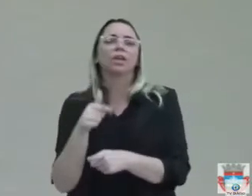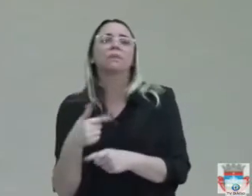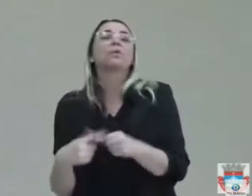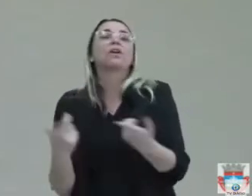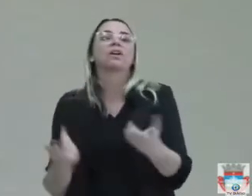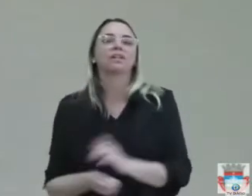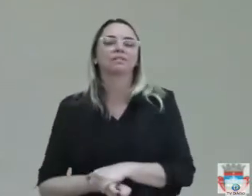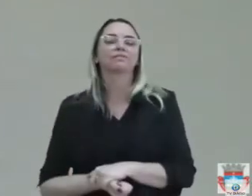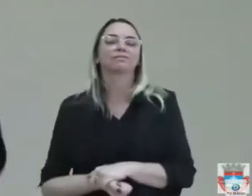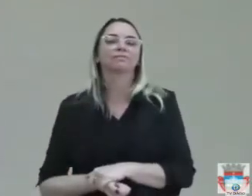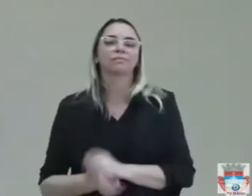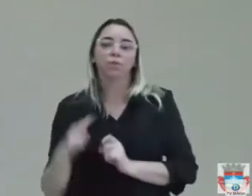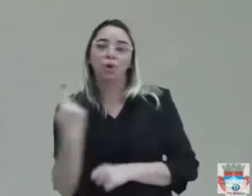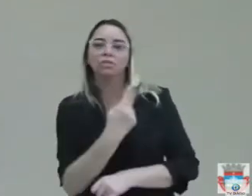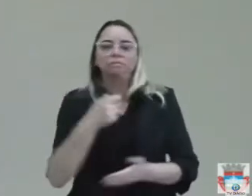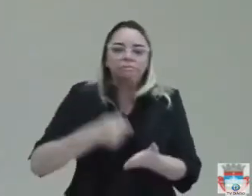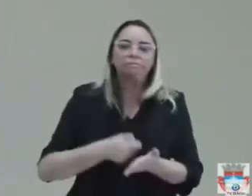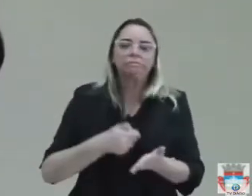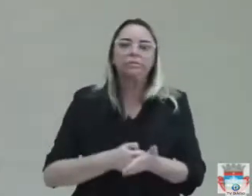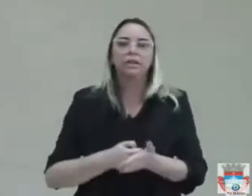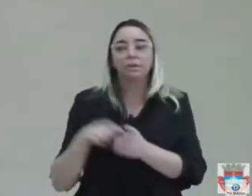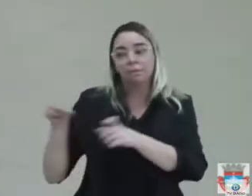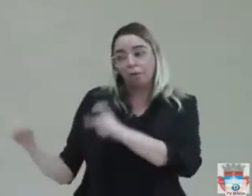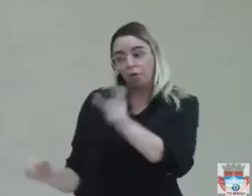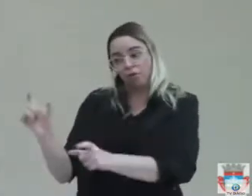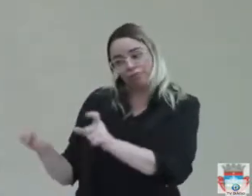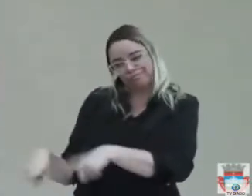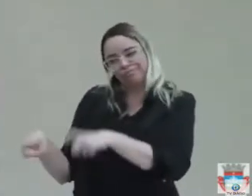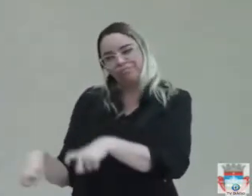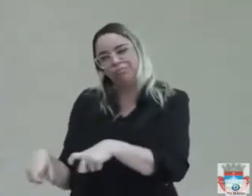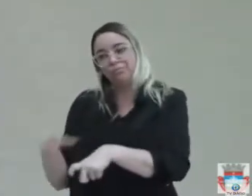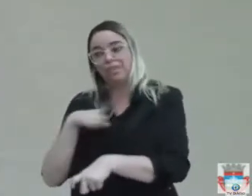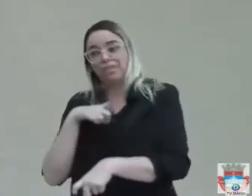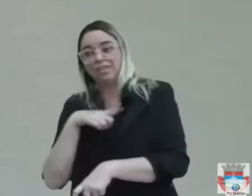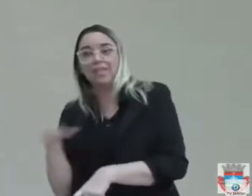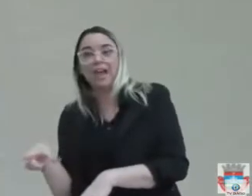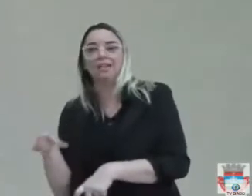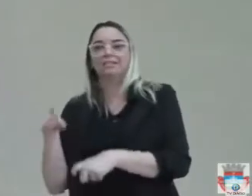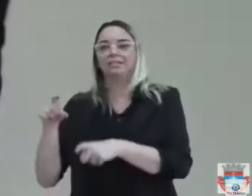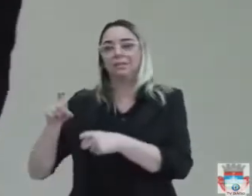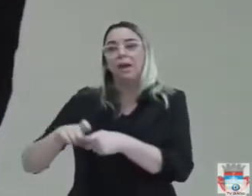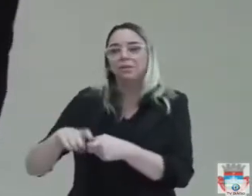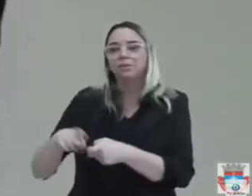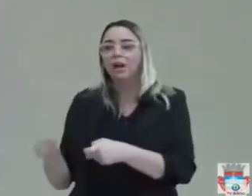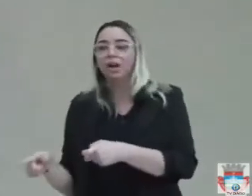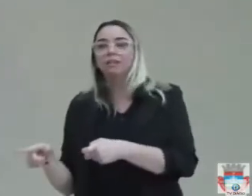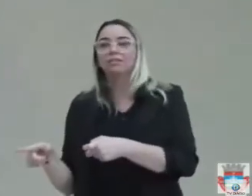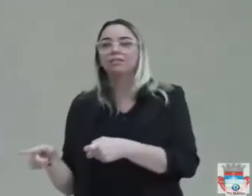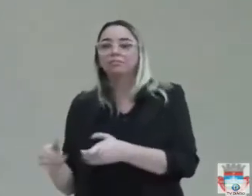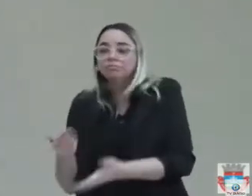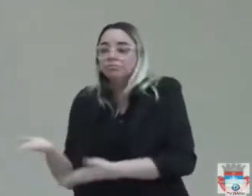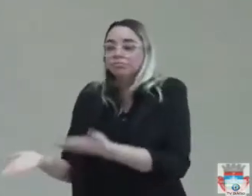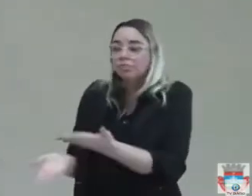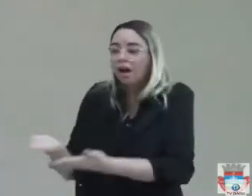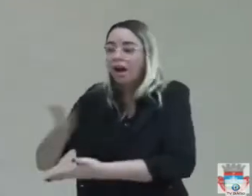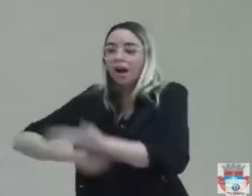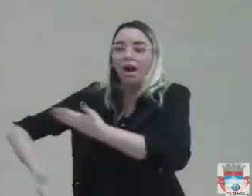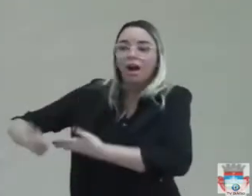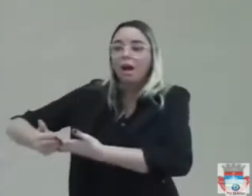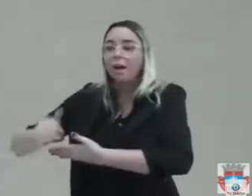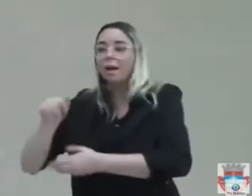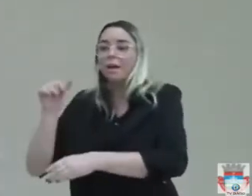A gente cobra aqui para que a nossa população da zona rural, que esse médico da zona rural do Gama, que atende lá no Gama, ele atenda a batalha, o segredo,